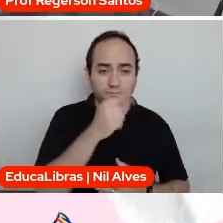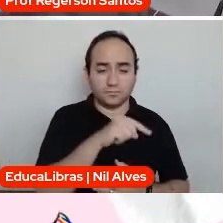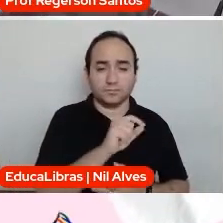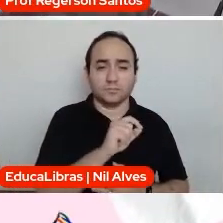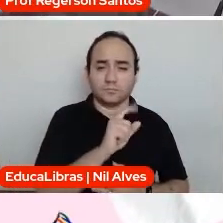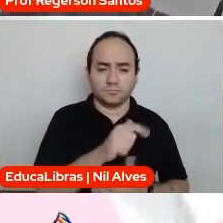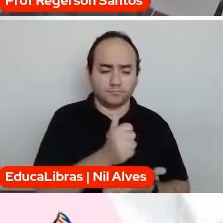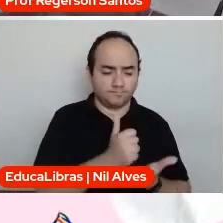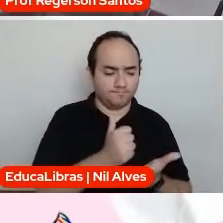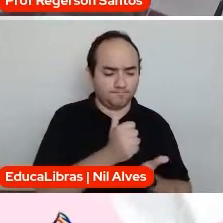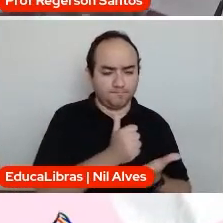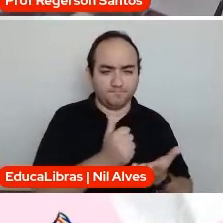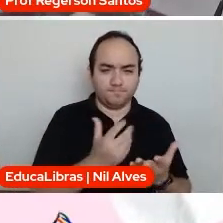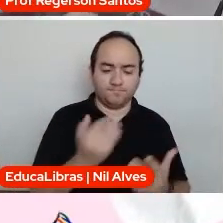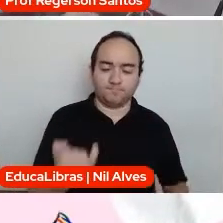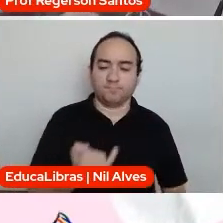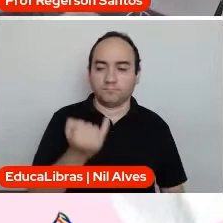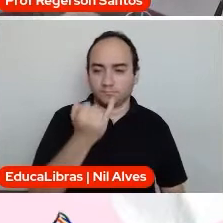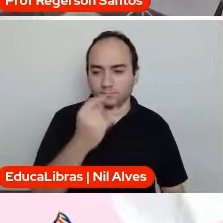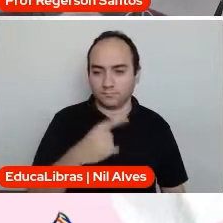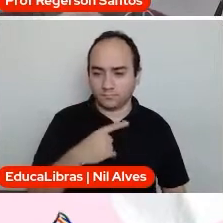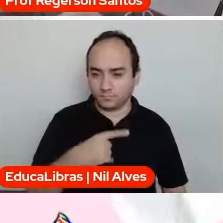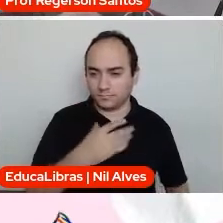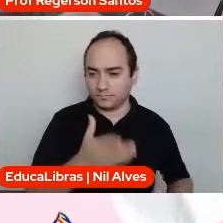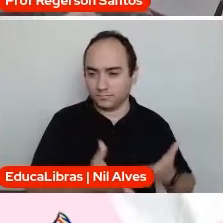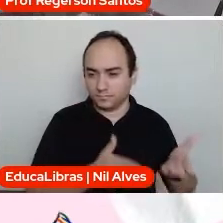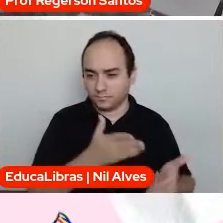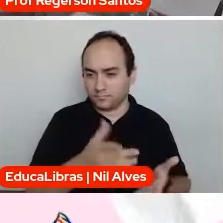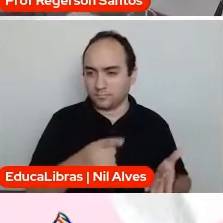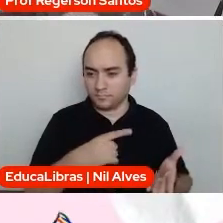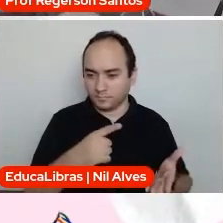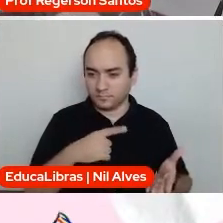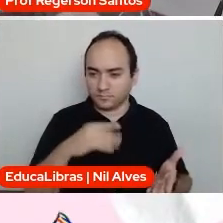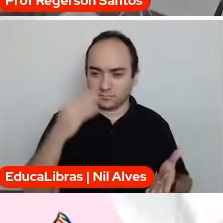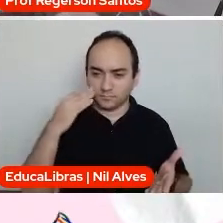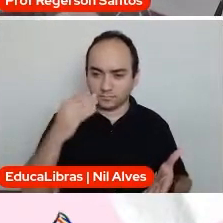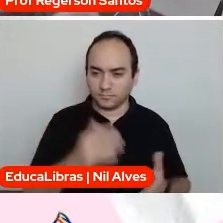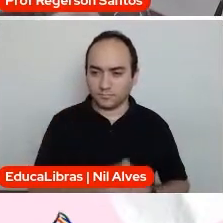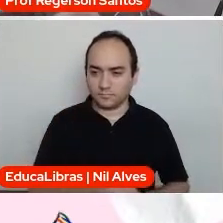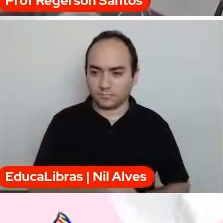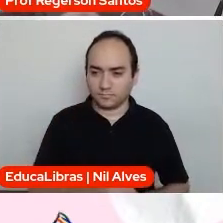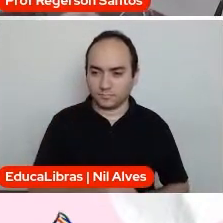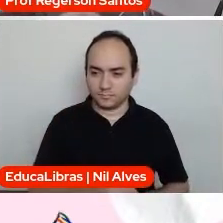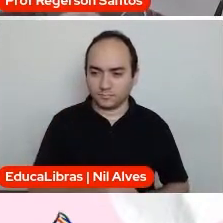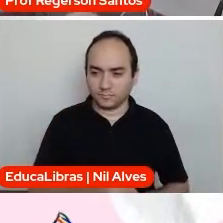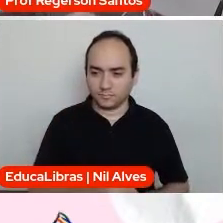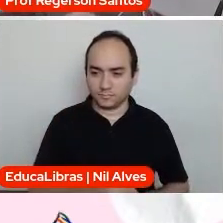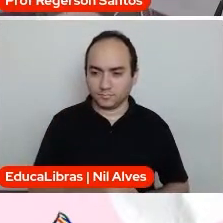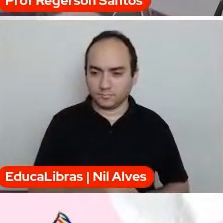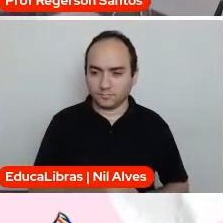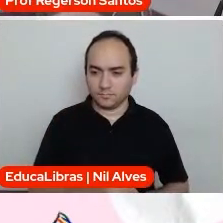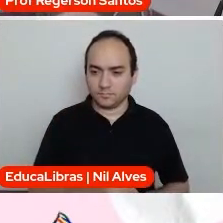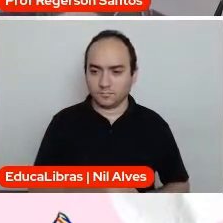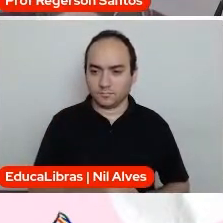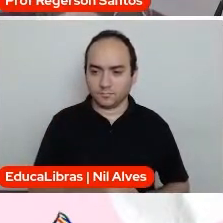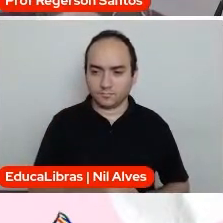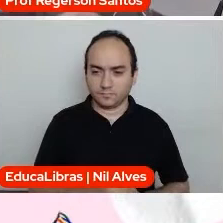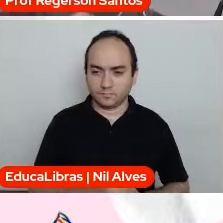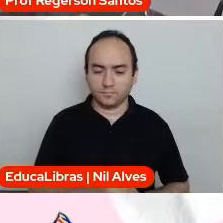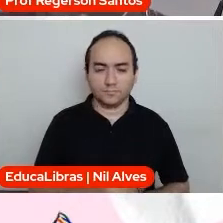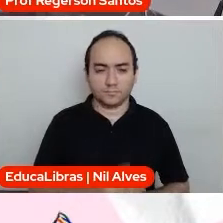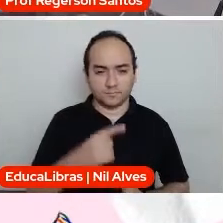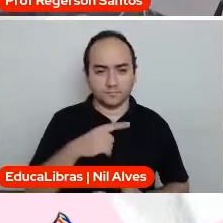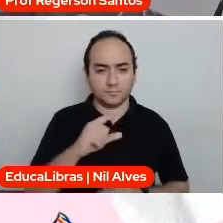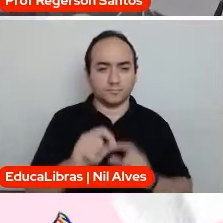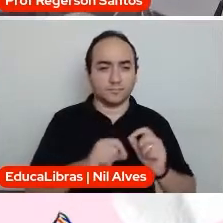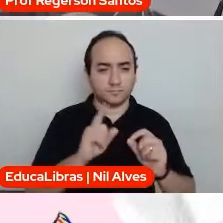fundamental pra essa parte, pra que a gente consiga escutar o estudante, pra gente consiga ser essa voz,